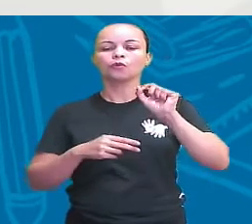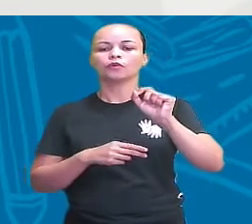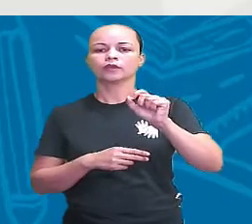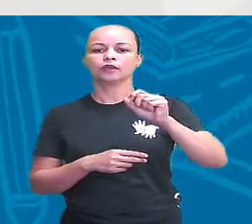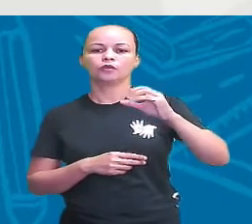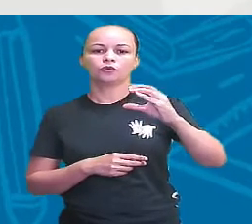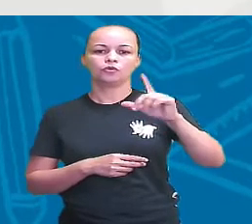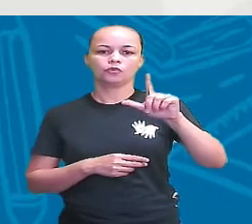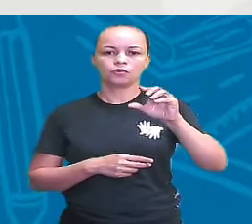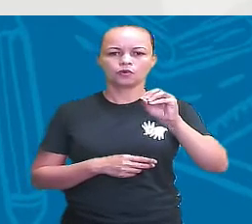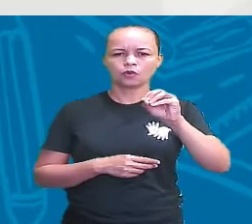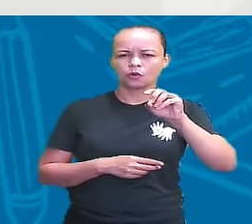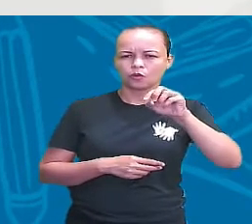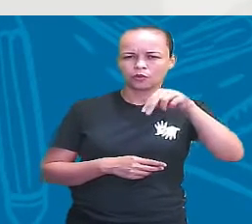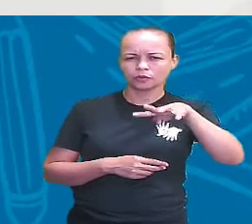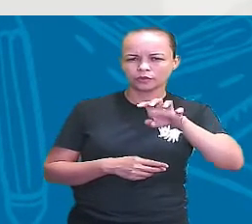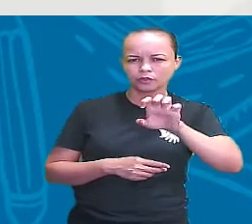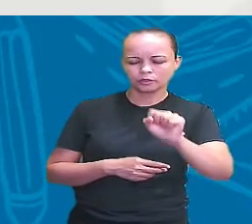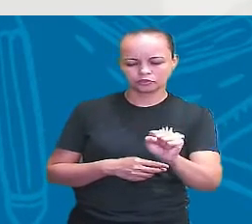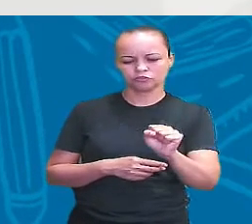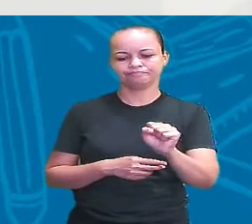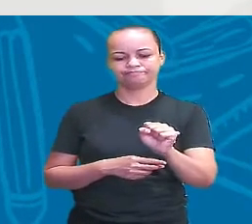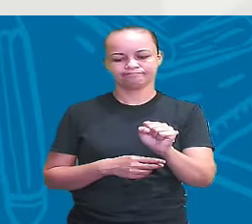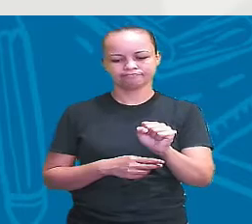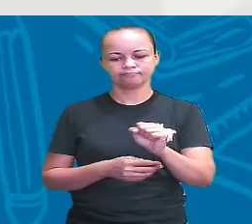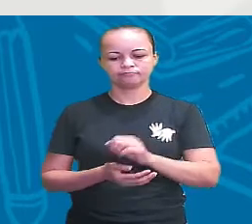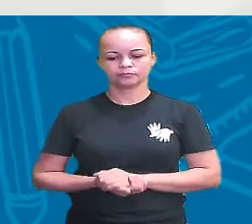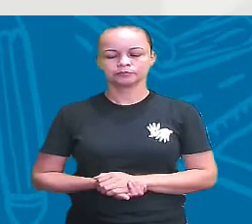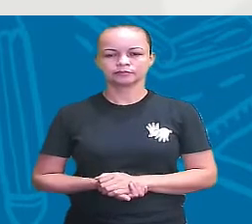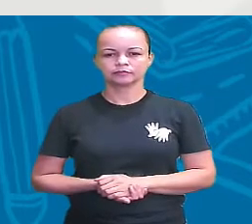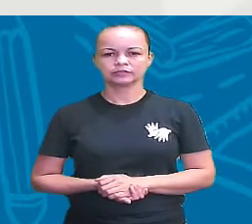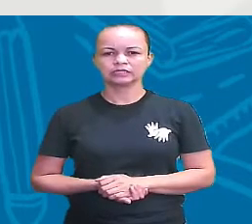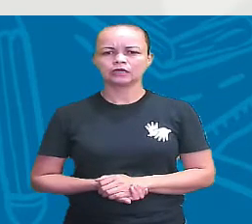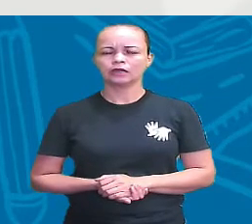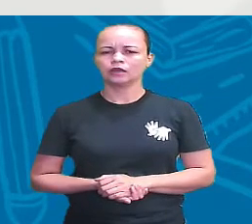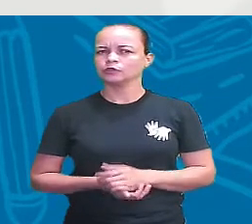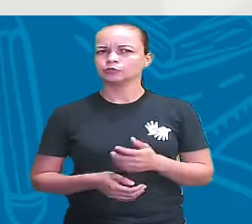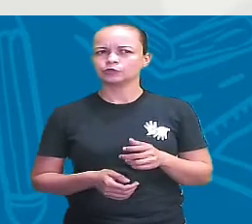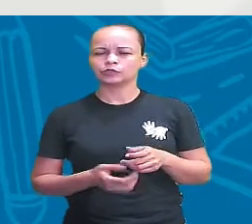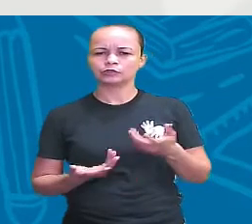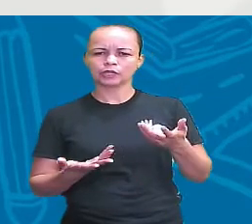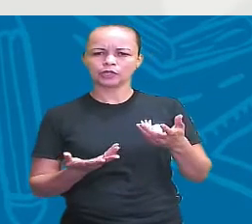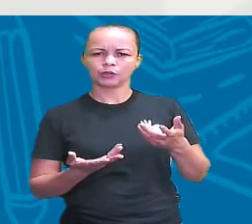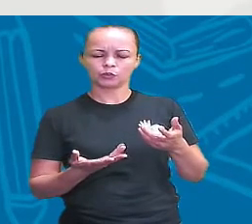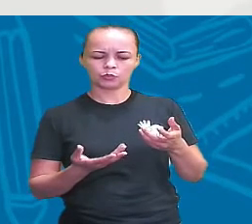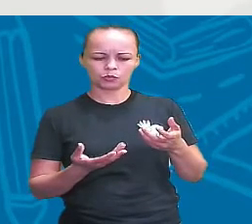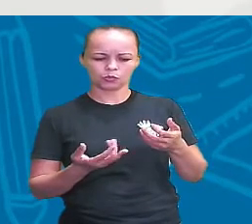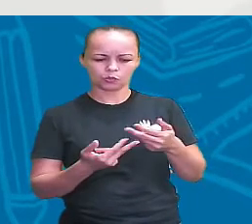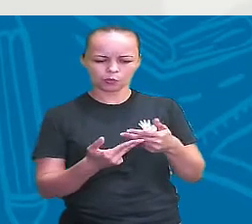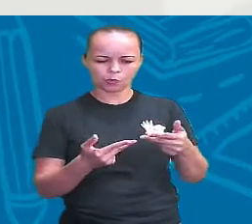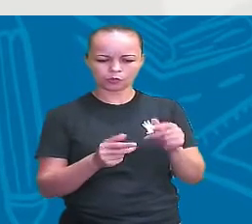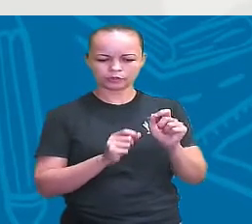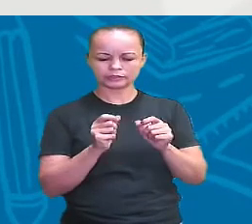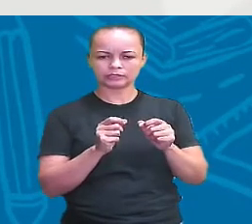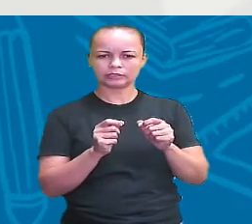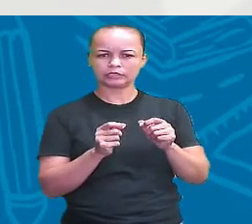Qual é a desvantagem, então, quando eu tenho um organismo que não promove variabilidade, ou seja, na sua reprodução não tem variabilidade